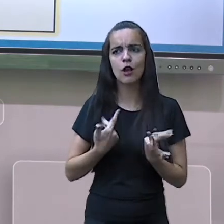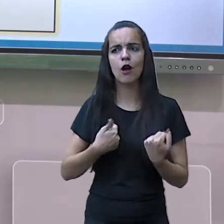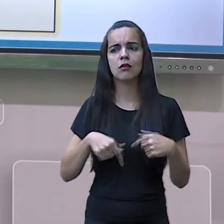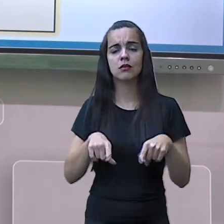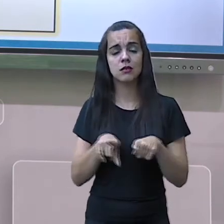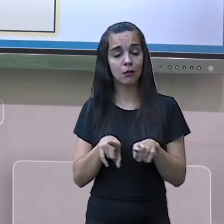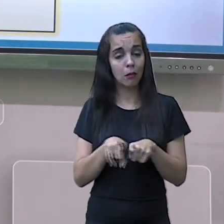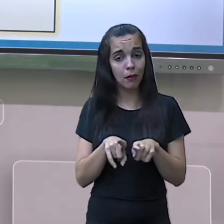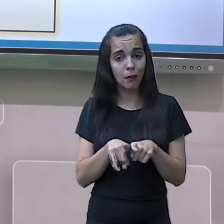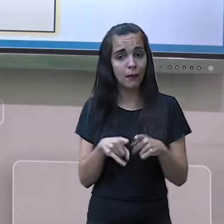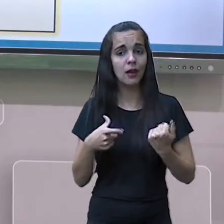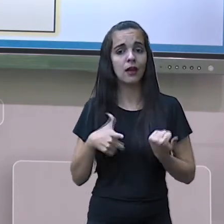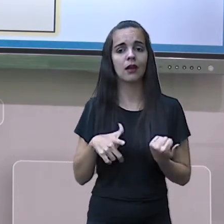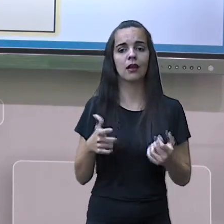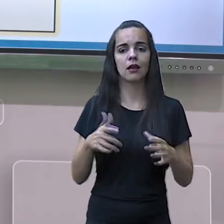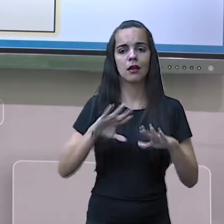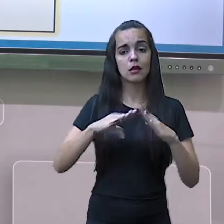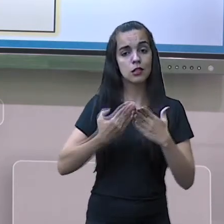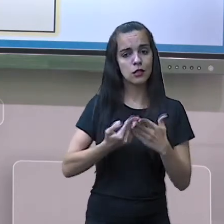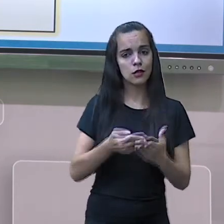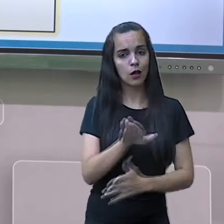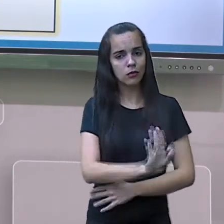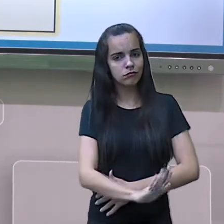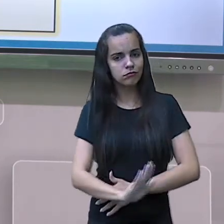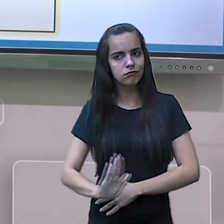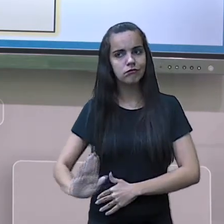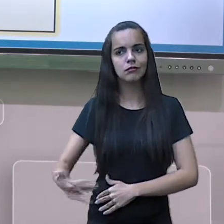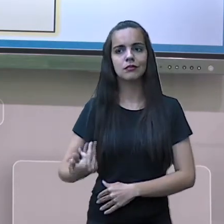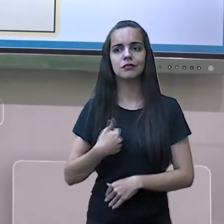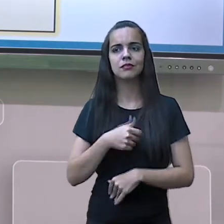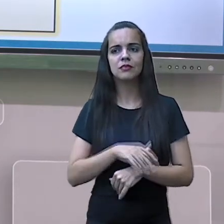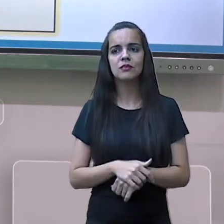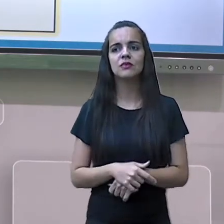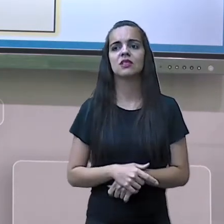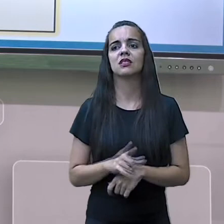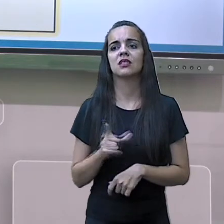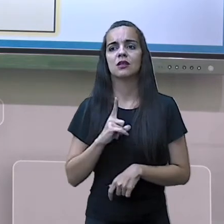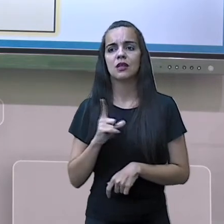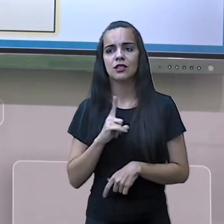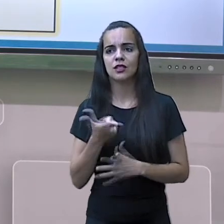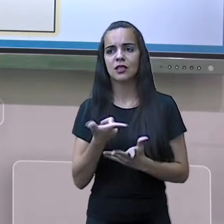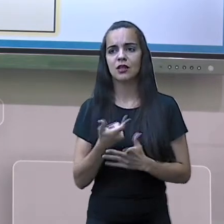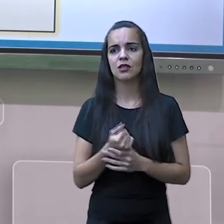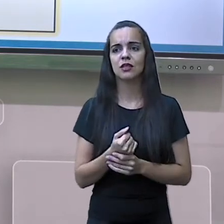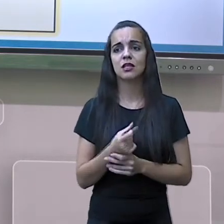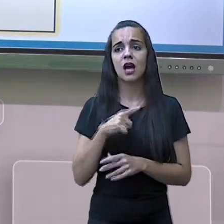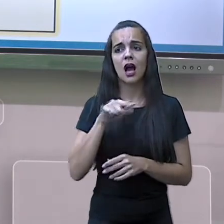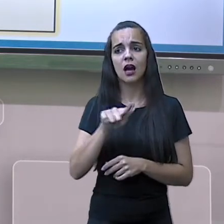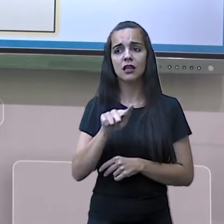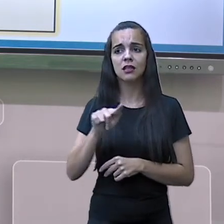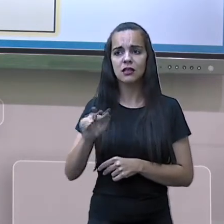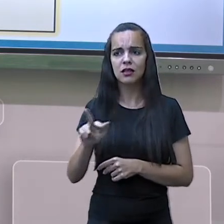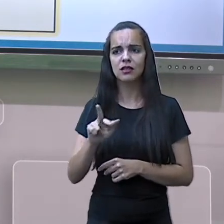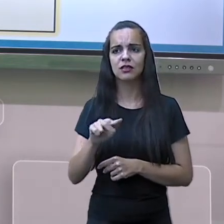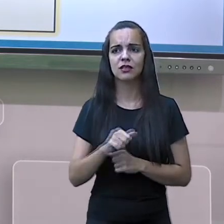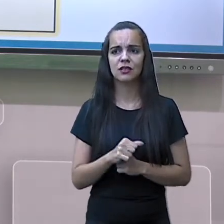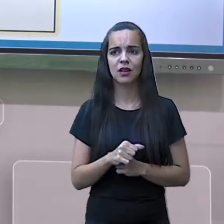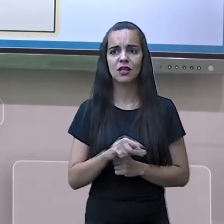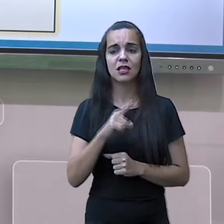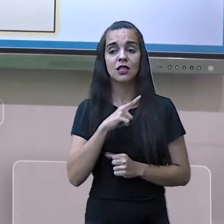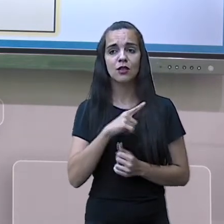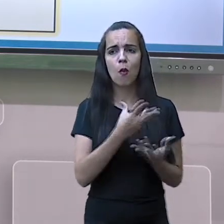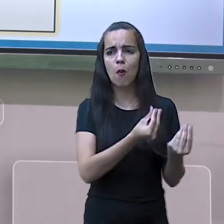escolas melhores e nessa pandemia, nós podemos até ressaltar que na cidade de Valadares, as nossas